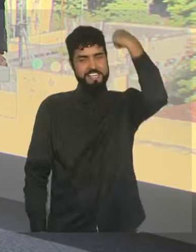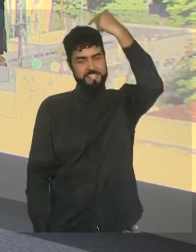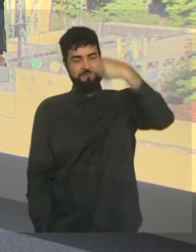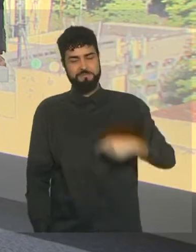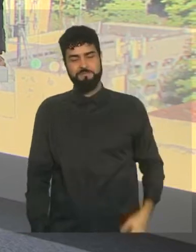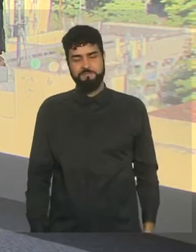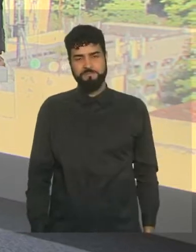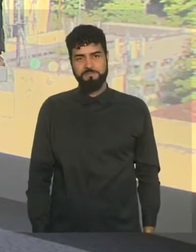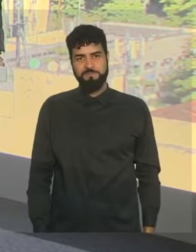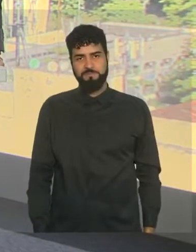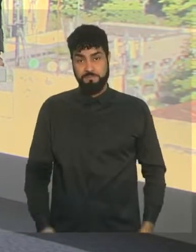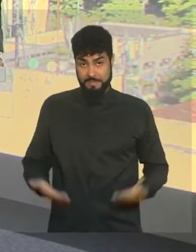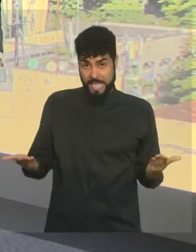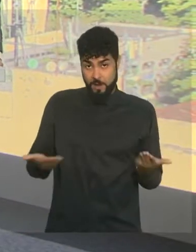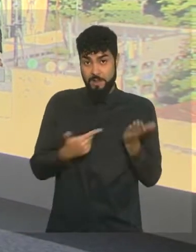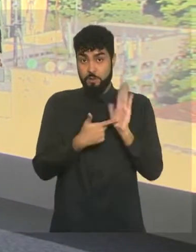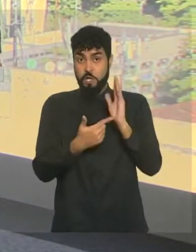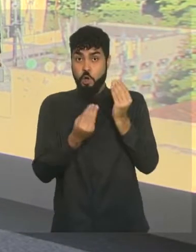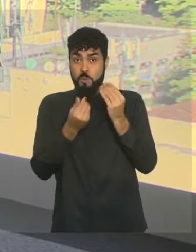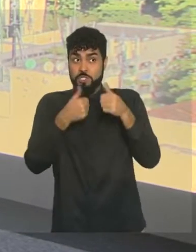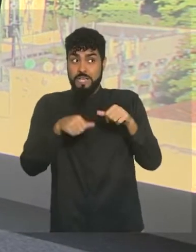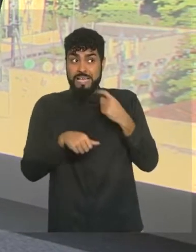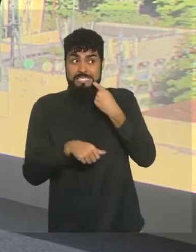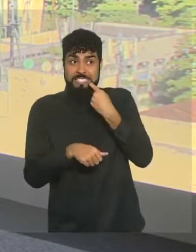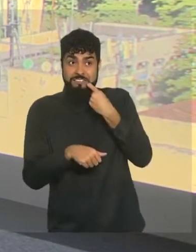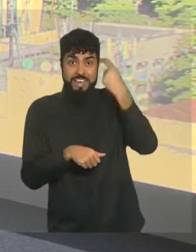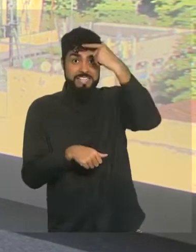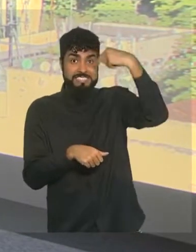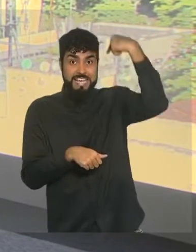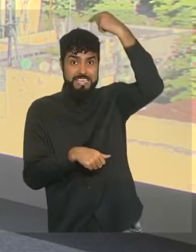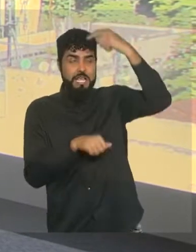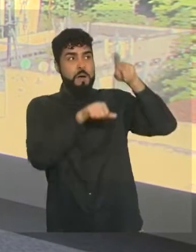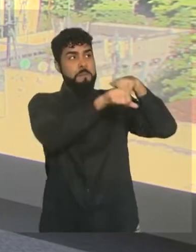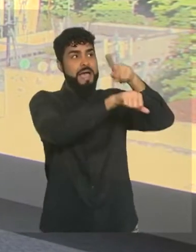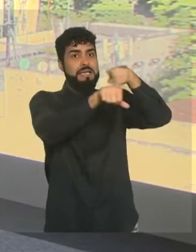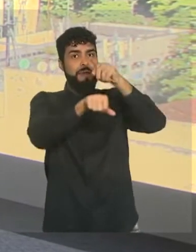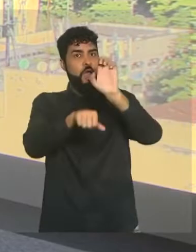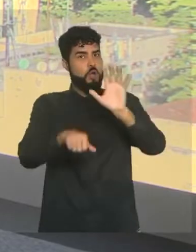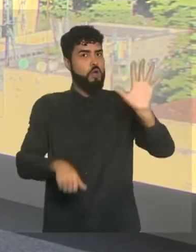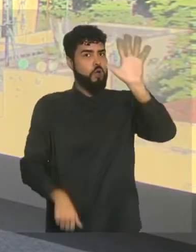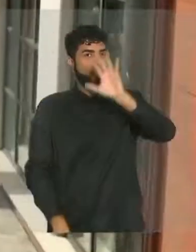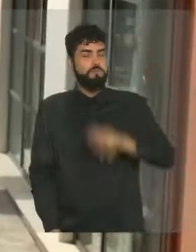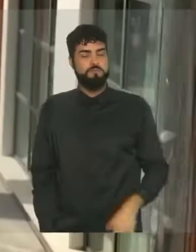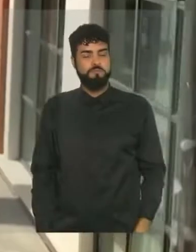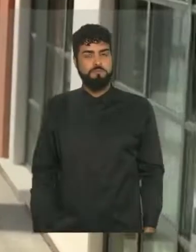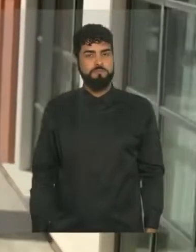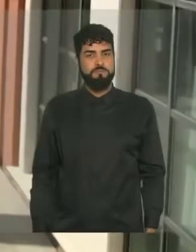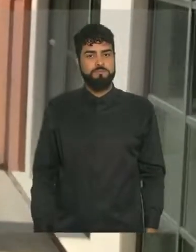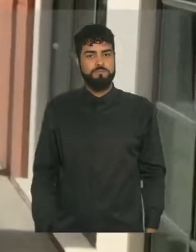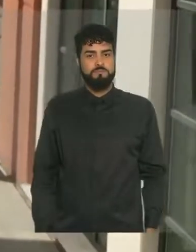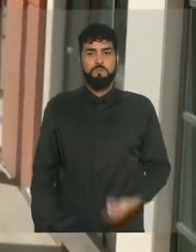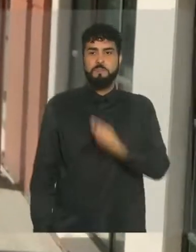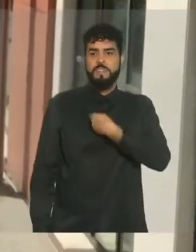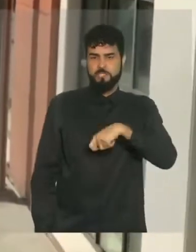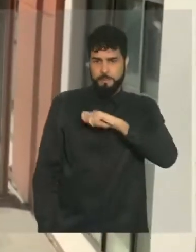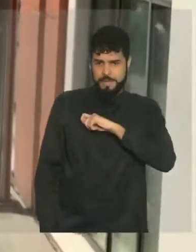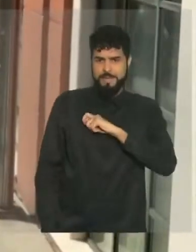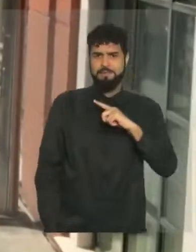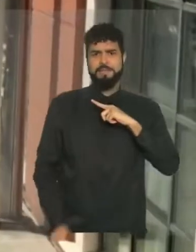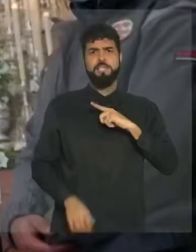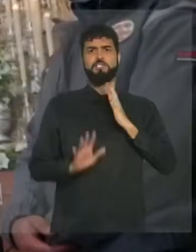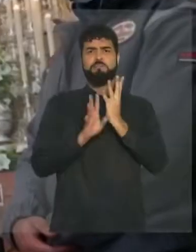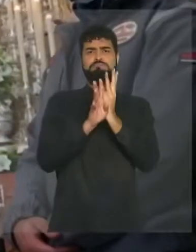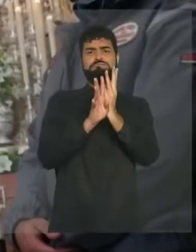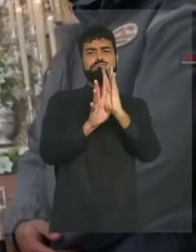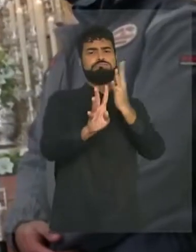E agora vamos ver como está a Sexta-feira Santa em alguns países da Europa. Na Espanha, o movimento foi grande nas